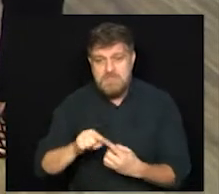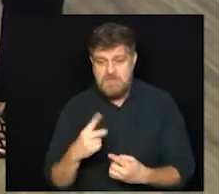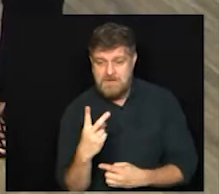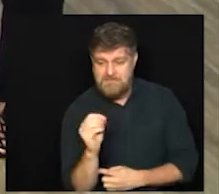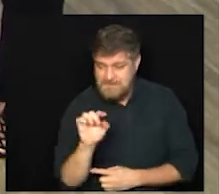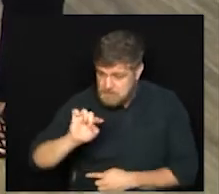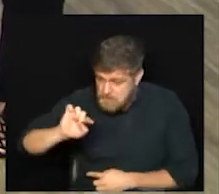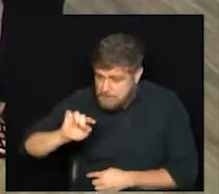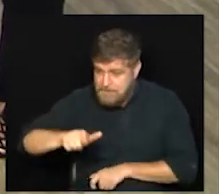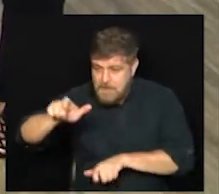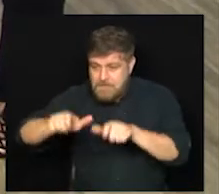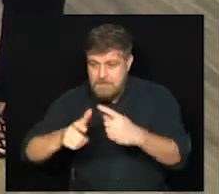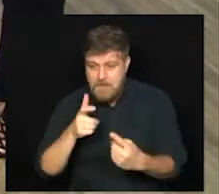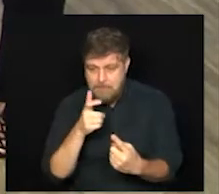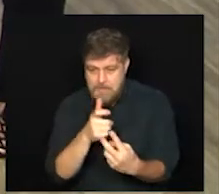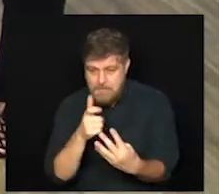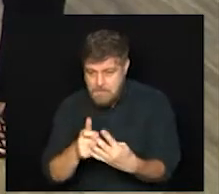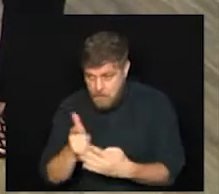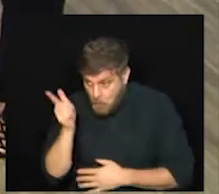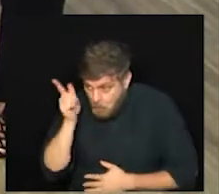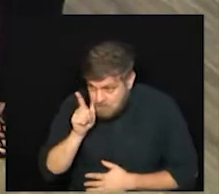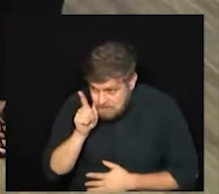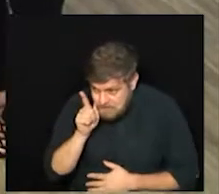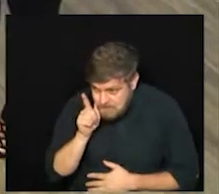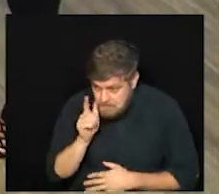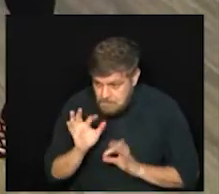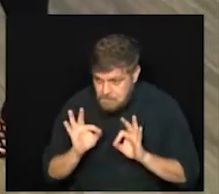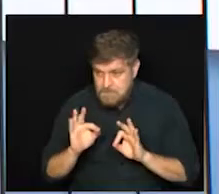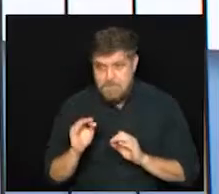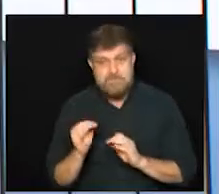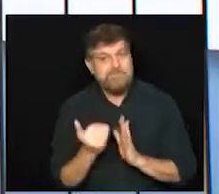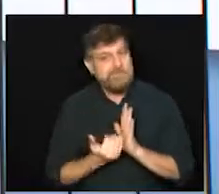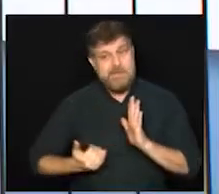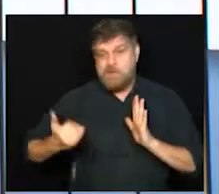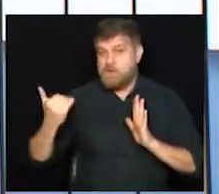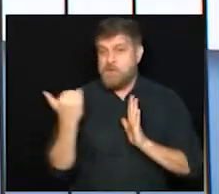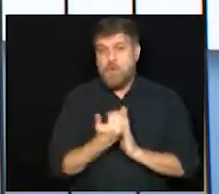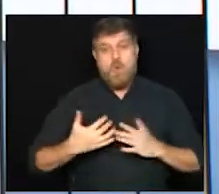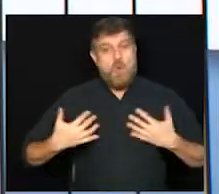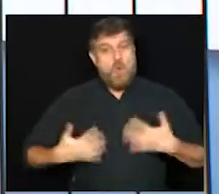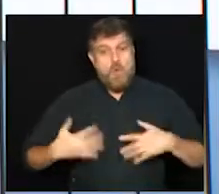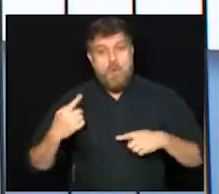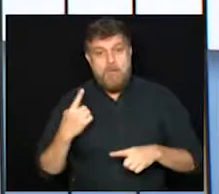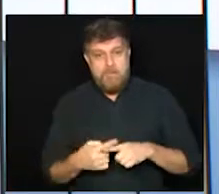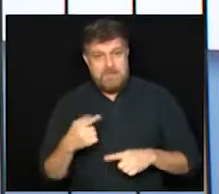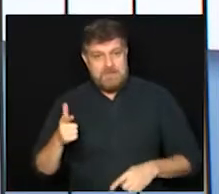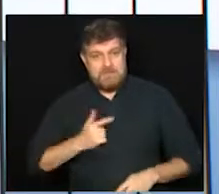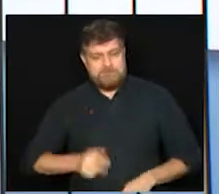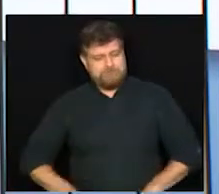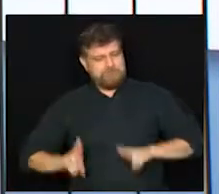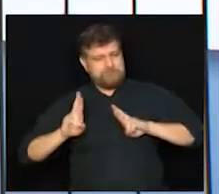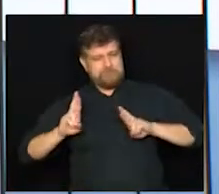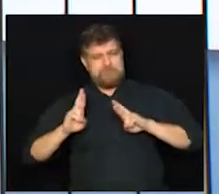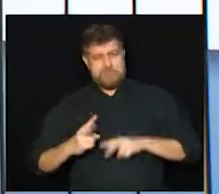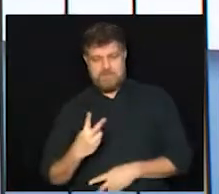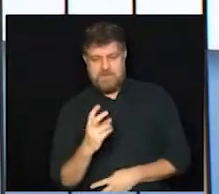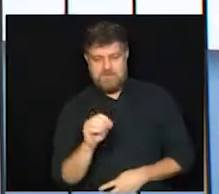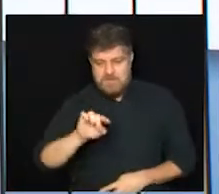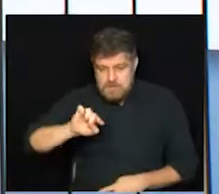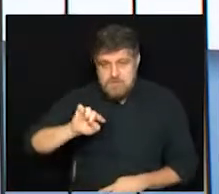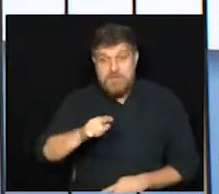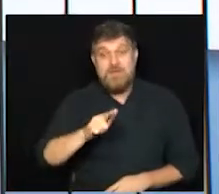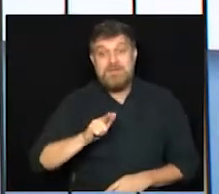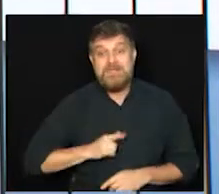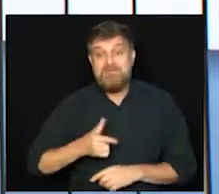pessoas vacinadas. Atingimos essa meta? Olha, superamos a meta. Por quê? Apesar dessa expectativa de 20 mil, nós tivemos